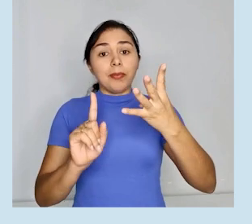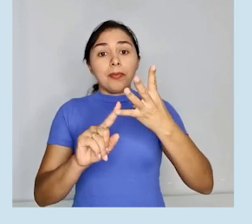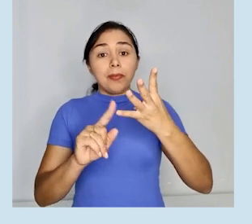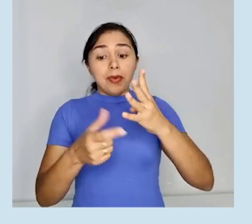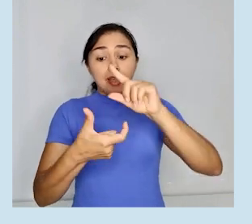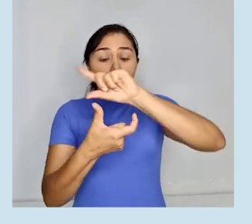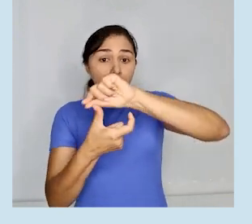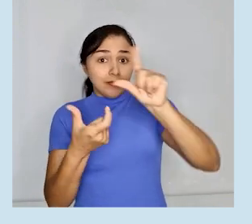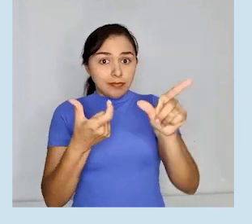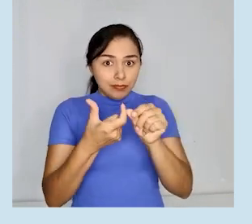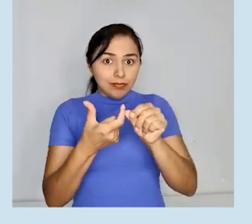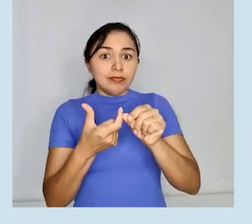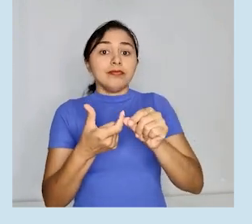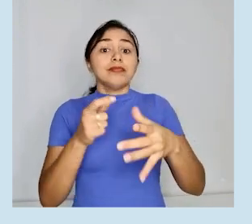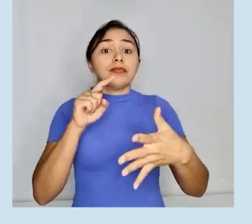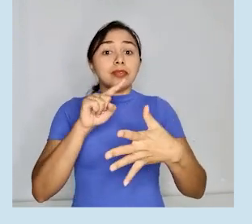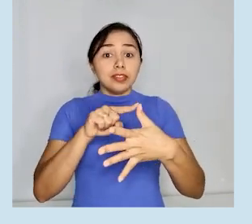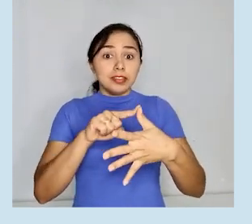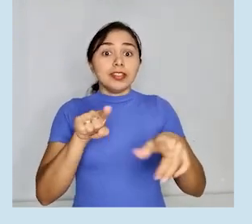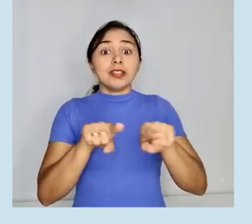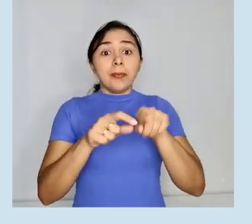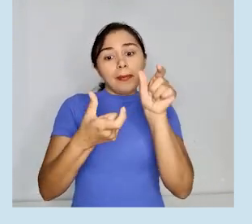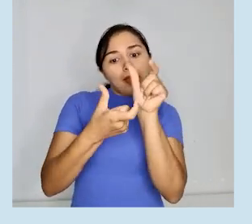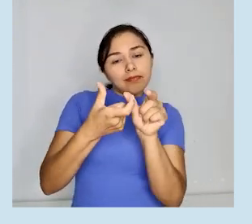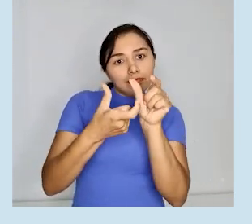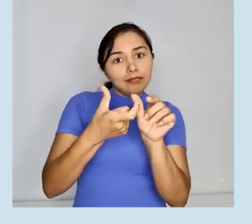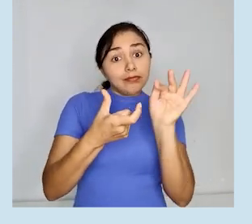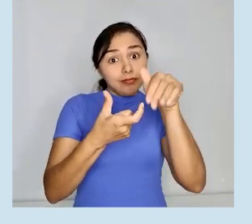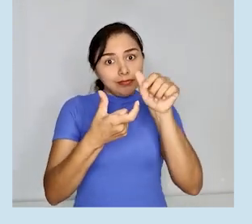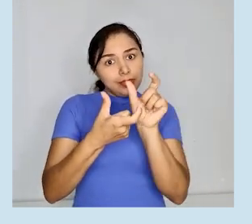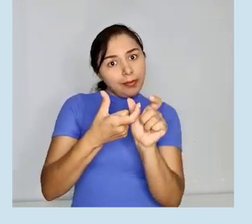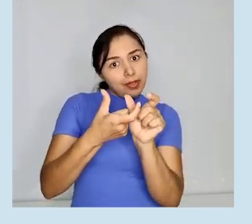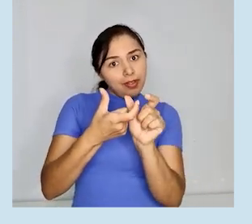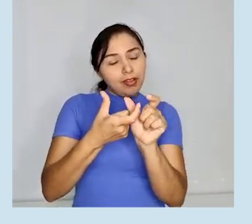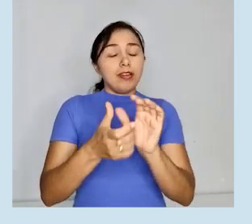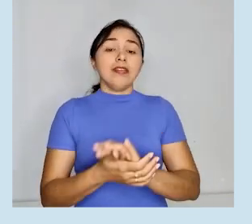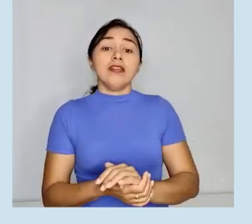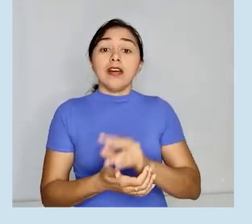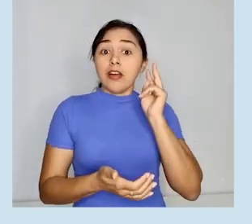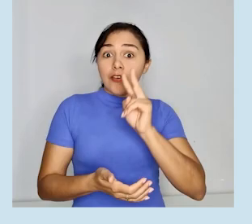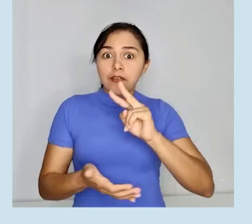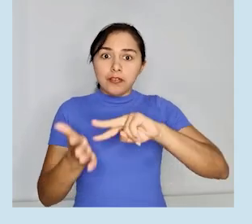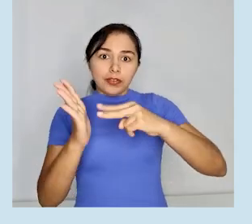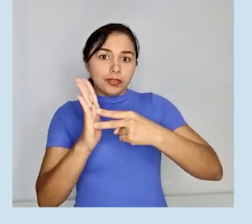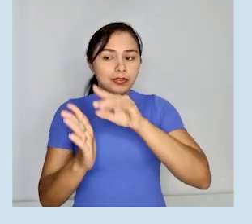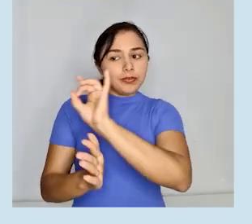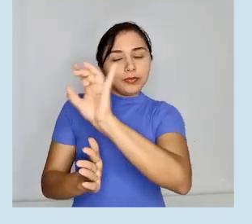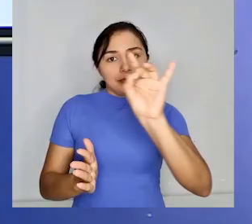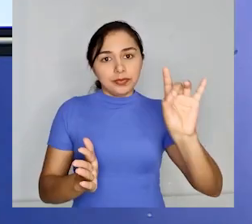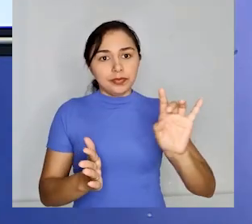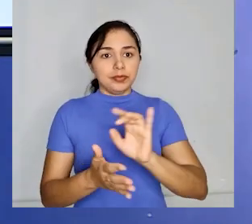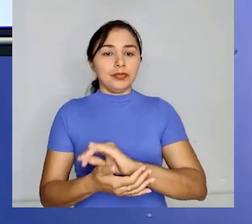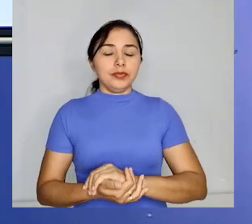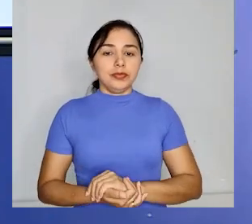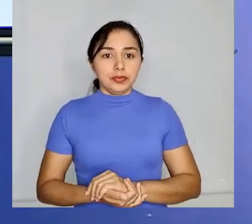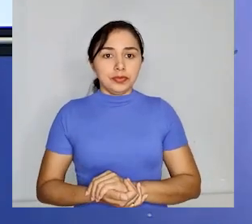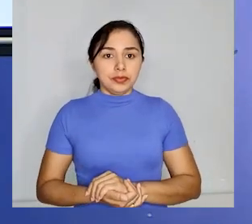consoante de ligação e as desinências. Vejamos a definição e exemplos de cada um deles.